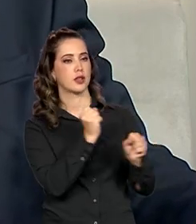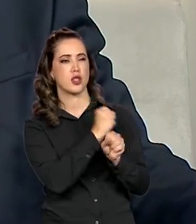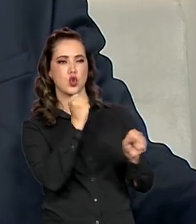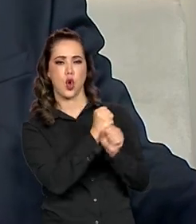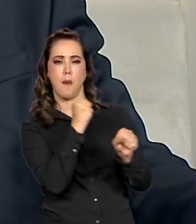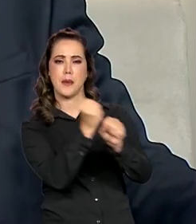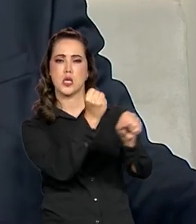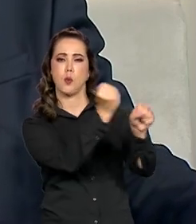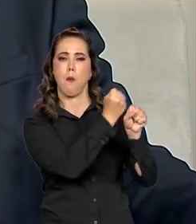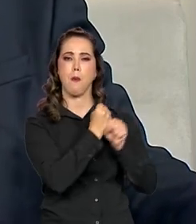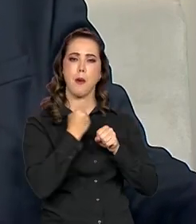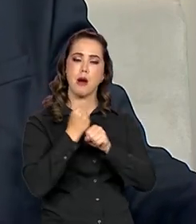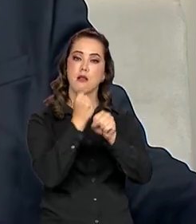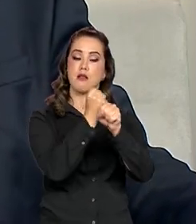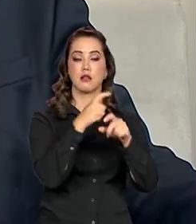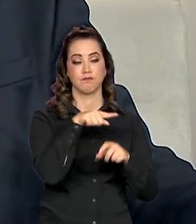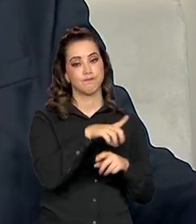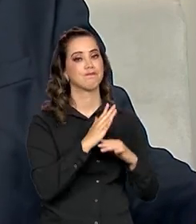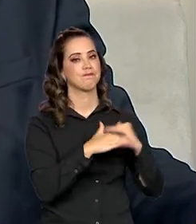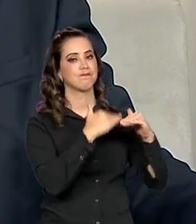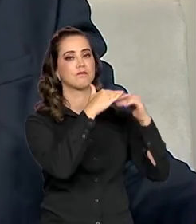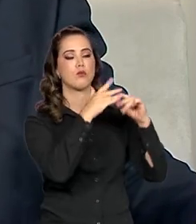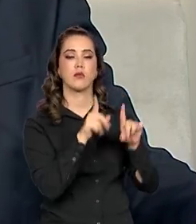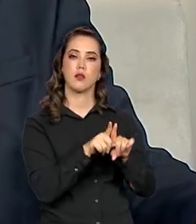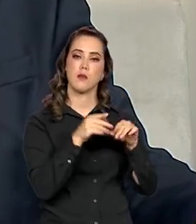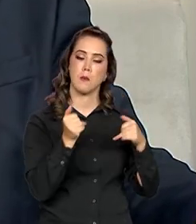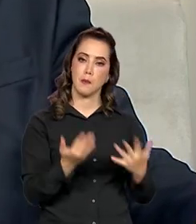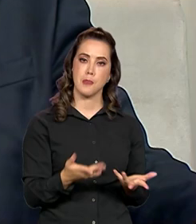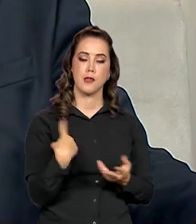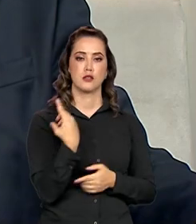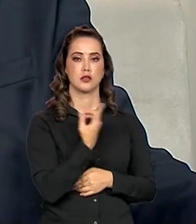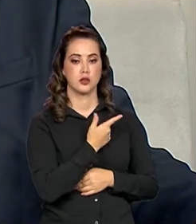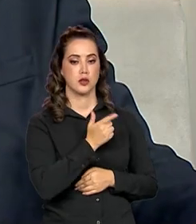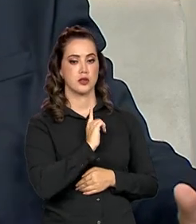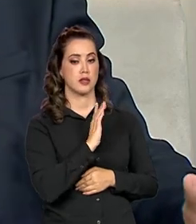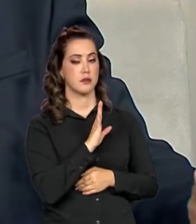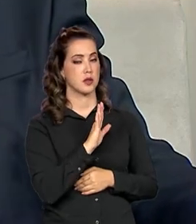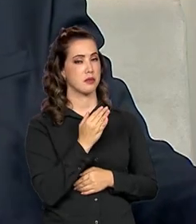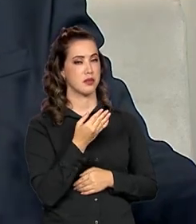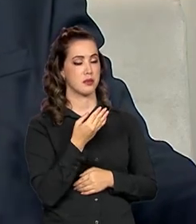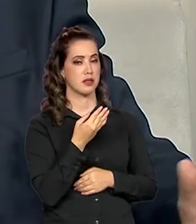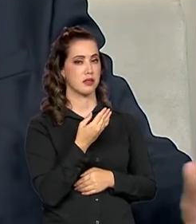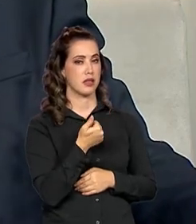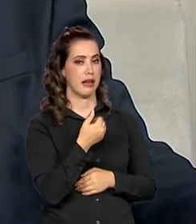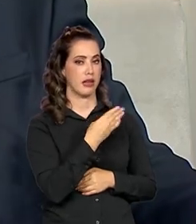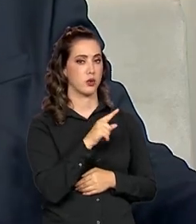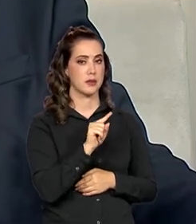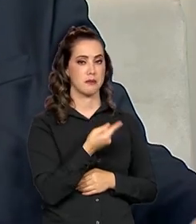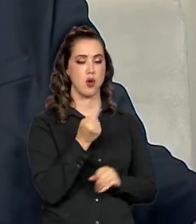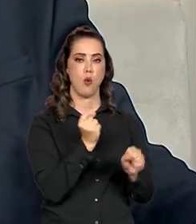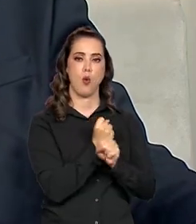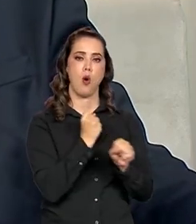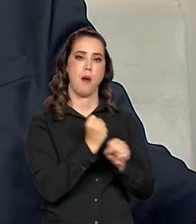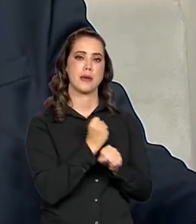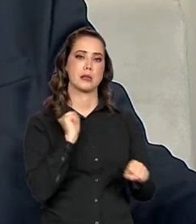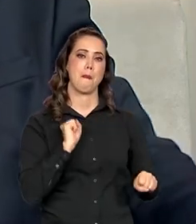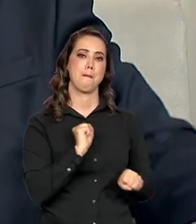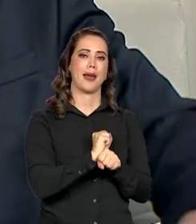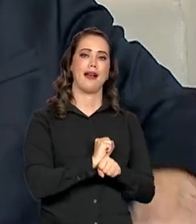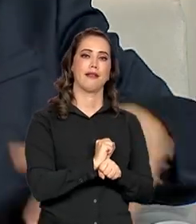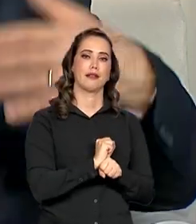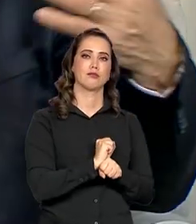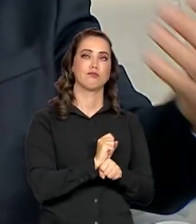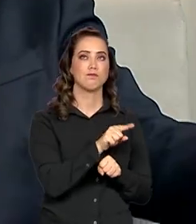públicas. Como eu disse no começo do programa, nós temos aí a ordem de 14 mil obras paradas. Muitas obras de